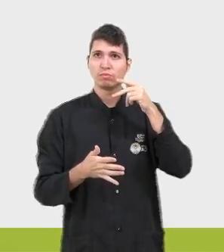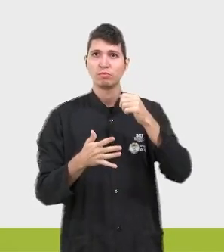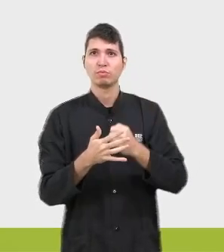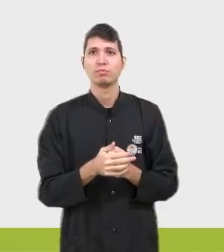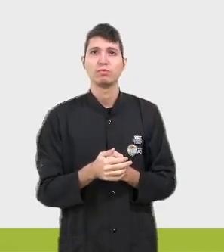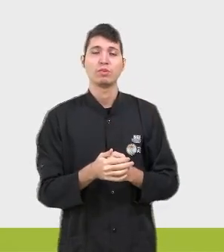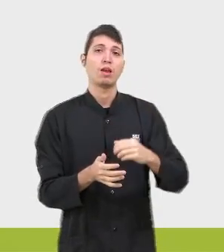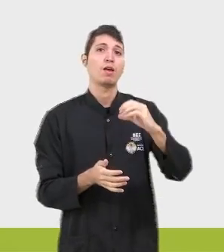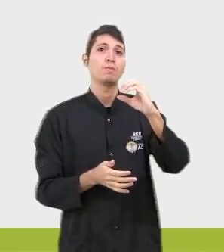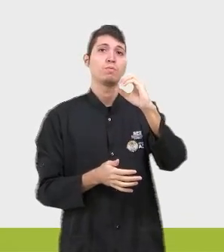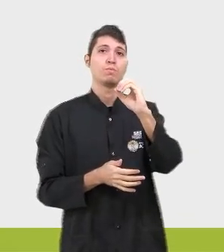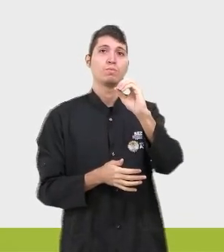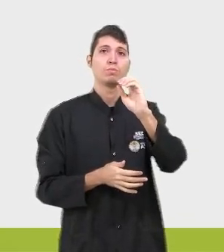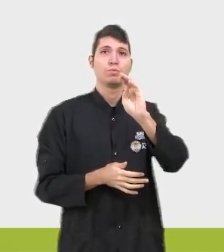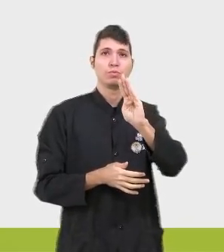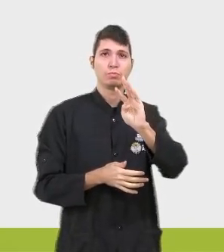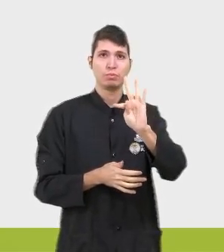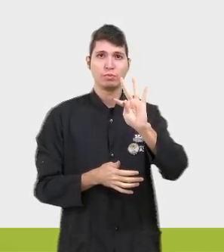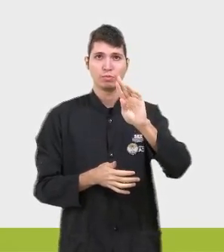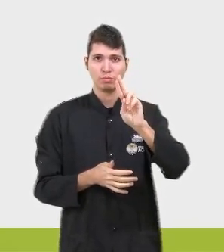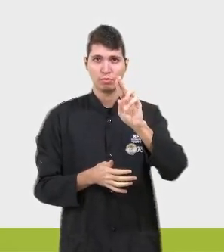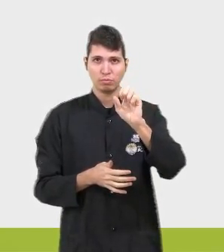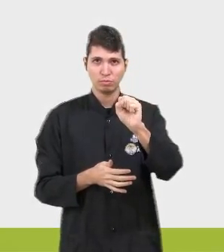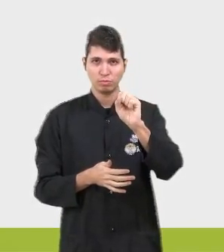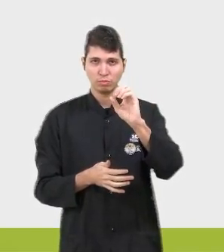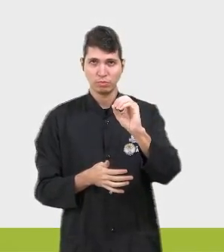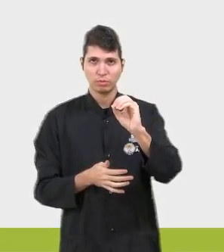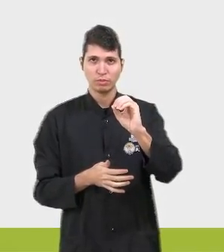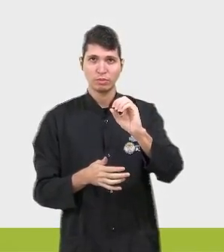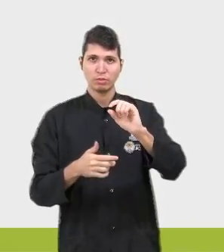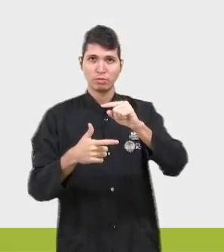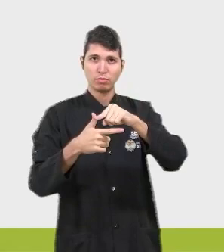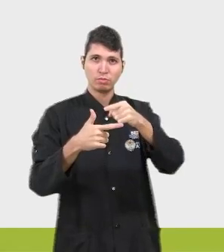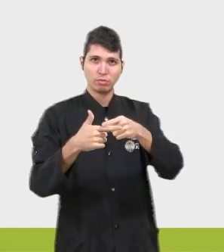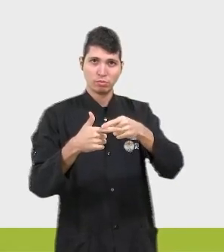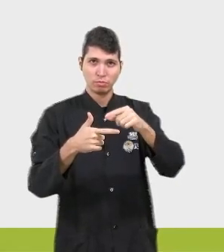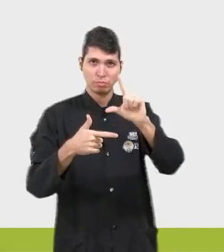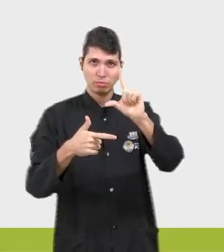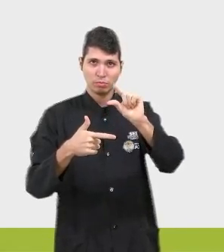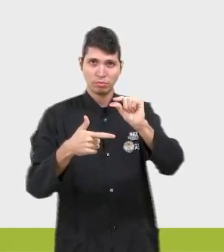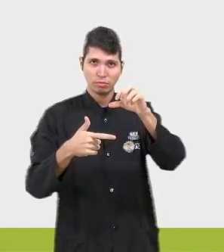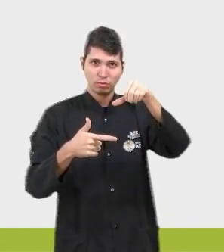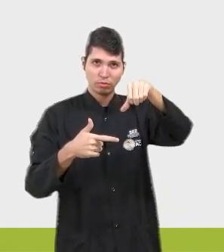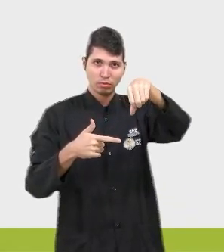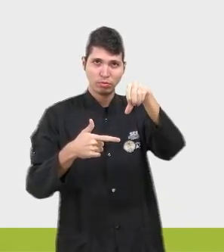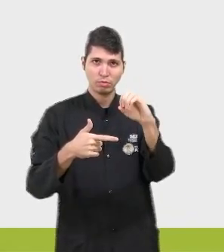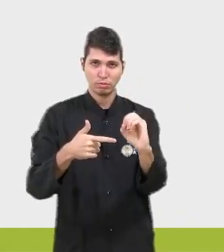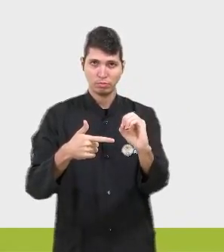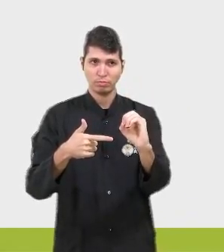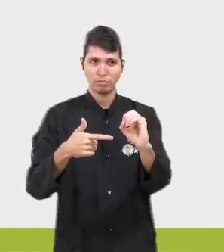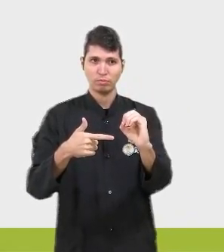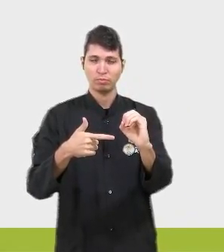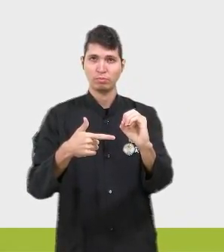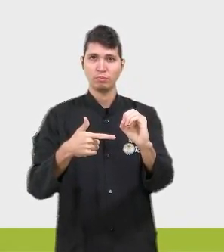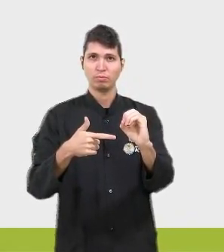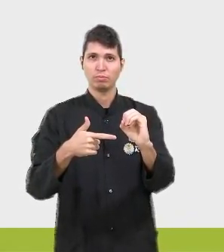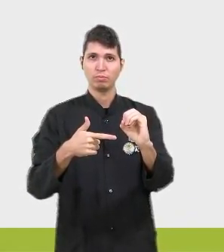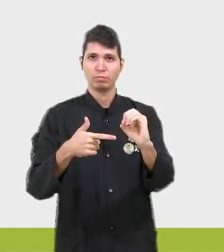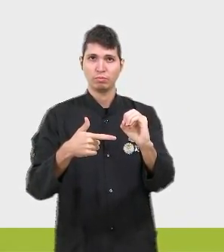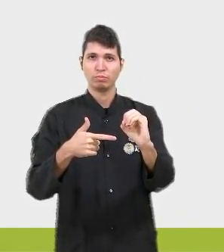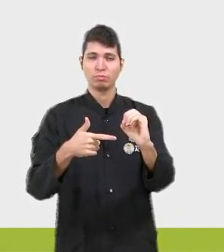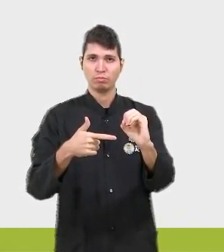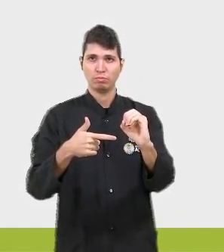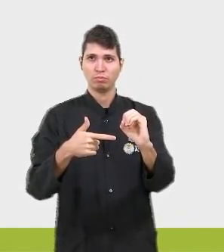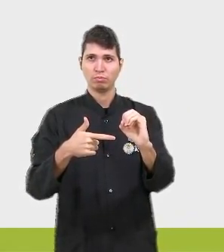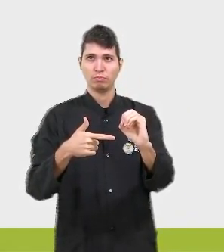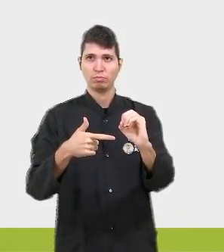Triângulo obturso. Aí esses são valores o quê, ó? Menores que 90, tá? Ou seja, é um ângulo mais apertadinho, né? Ele tá ali meio restrito. É um ângulo